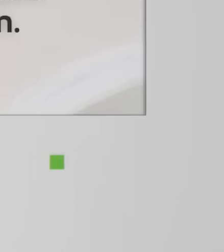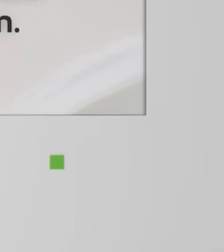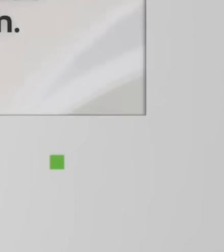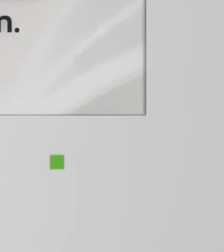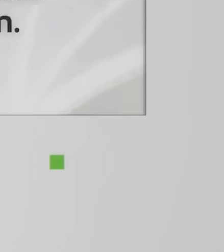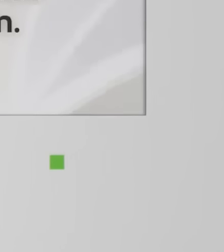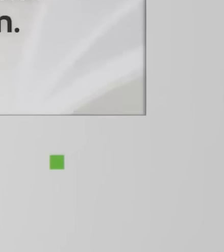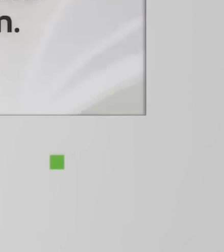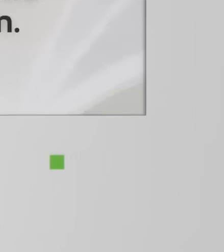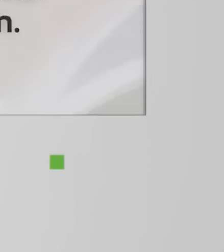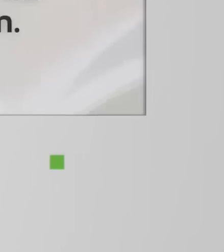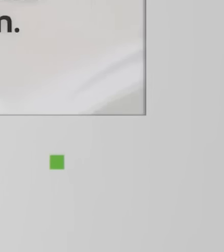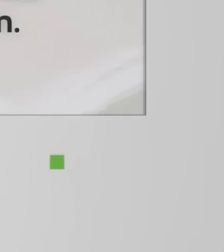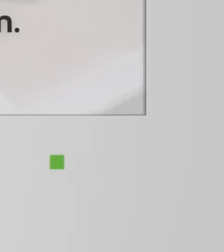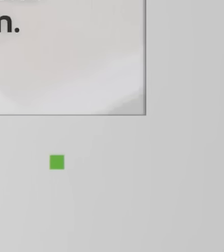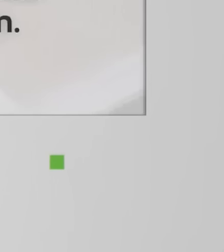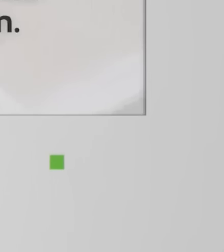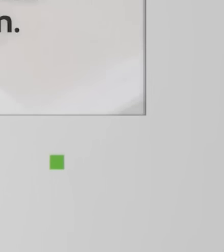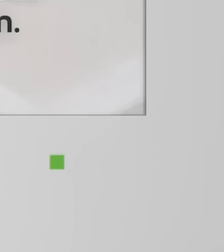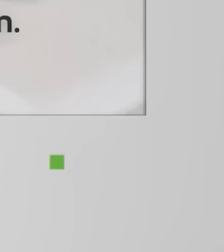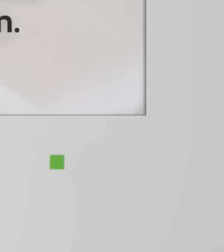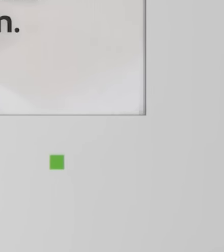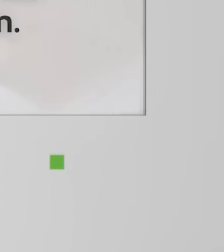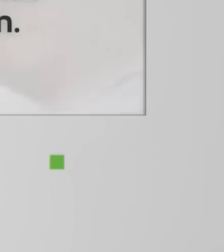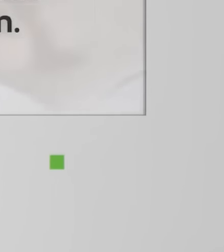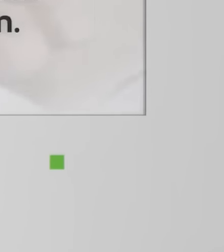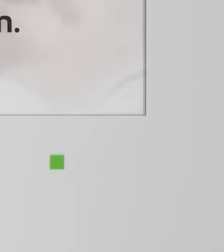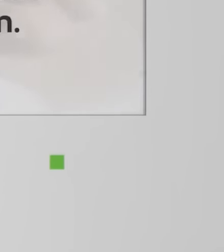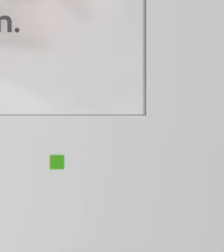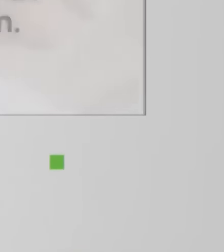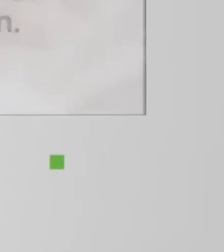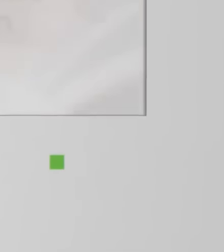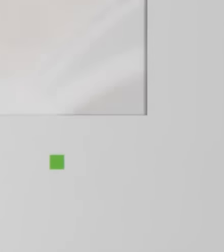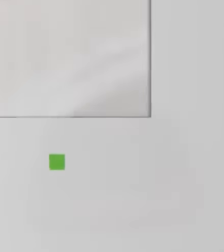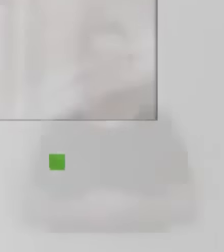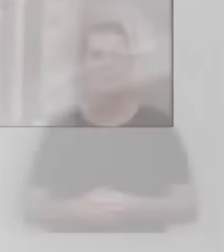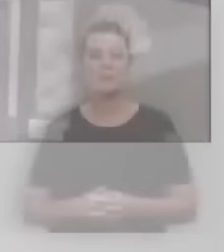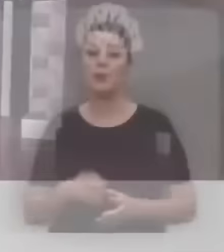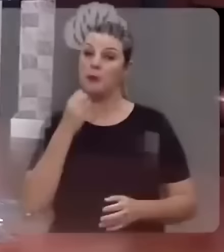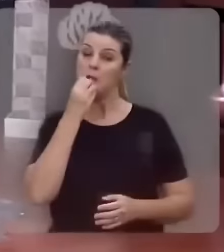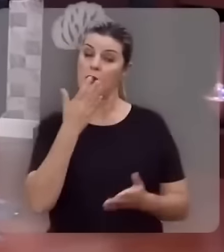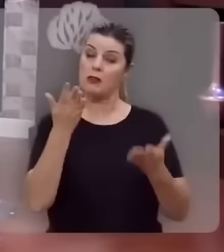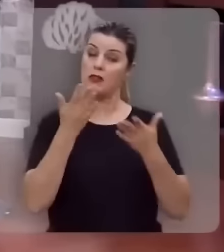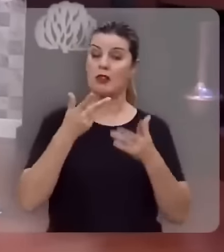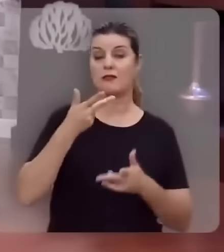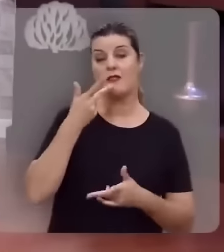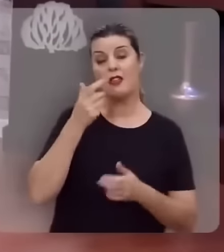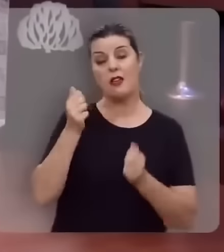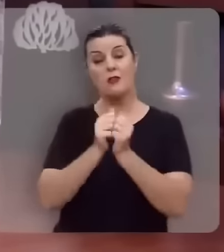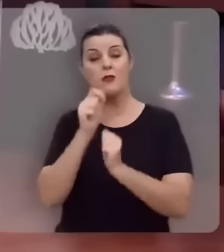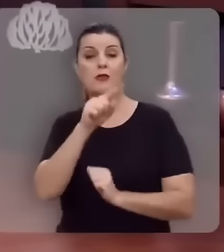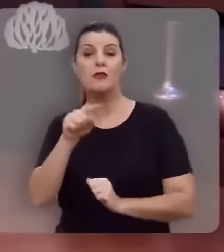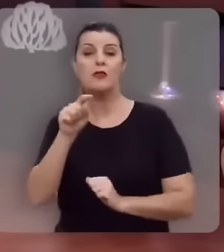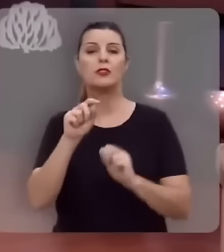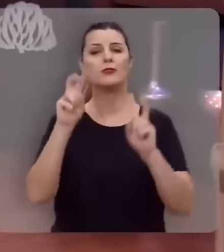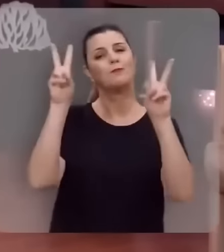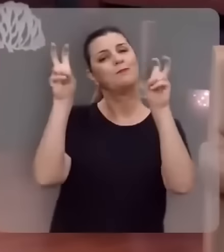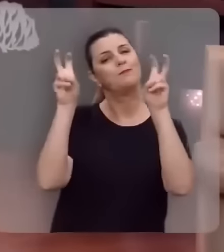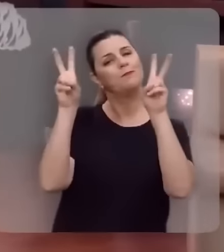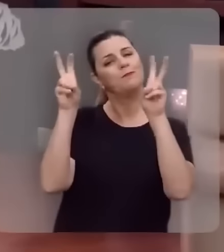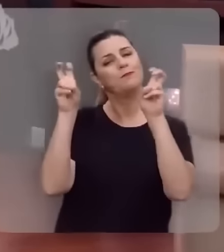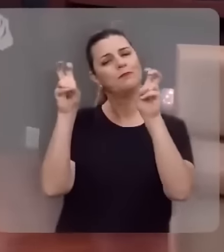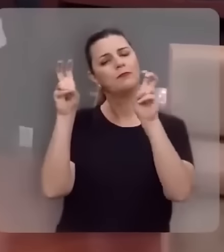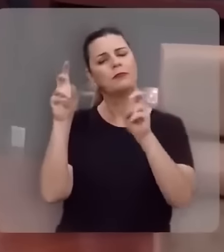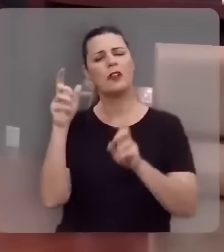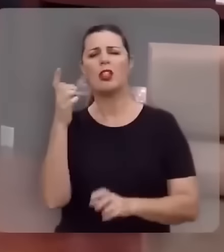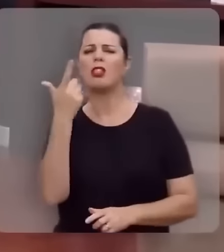onde eu estou estejais vós também. Bom, eu quero tratar com você sobre este assunto.